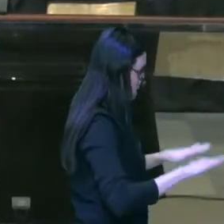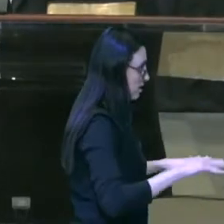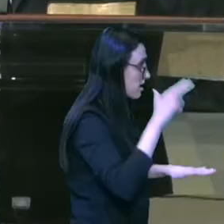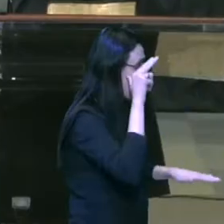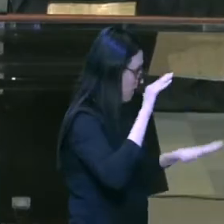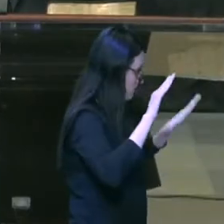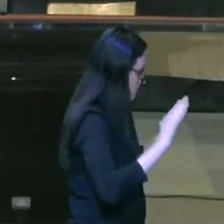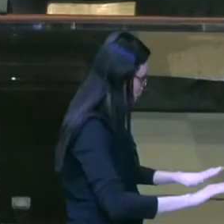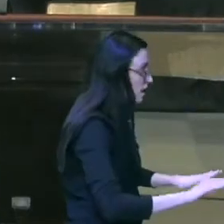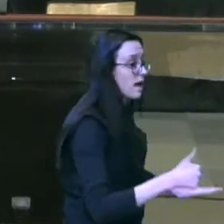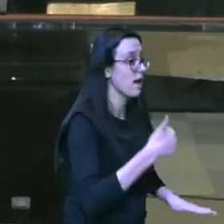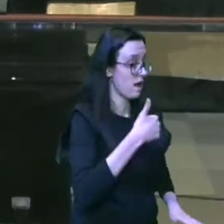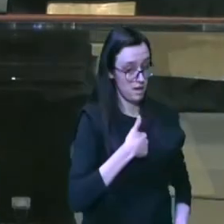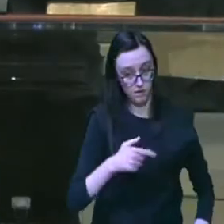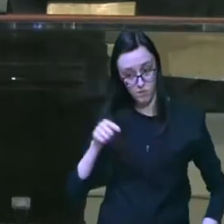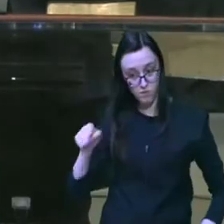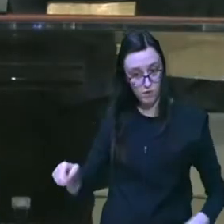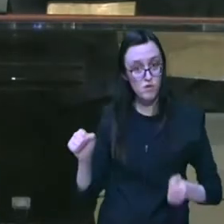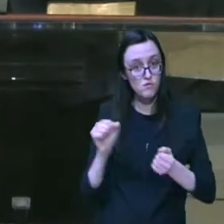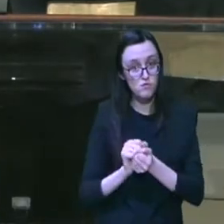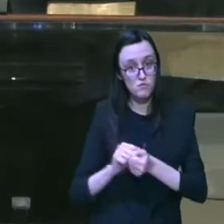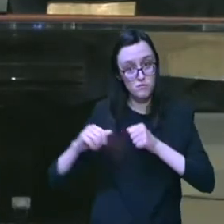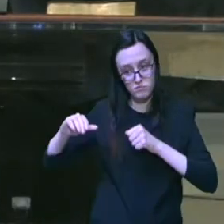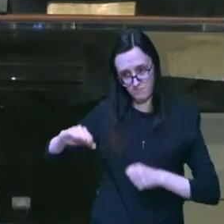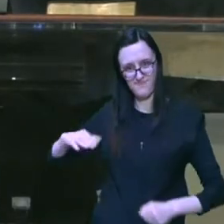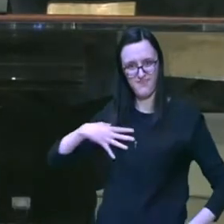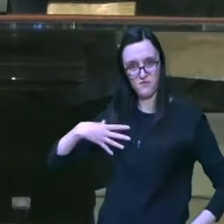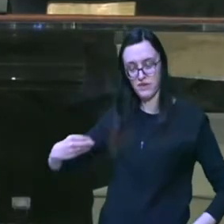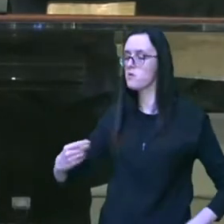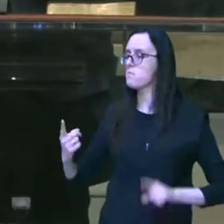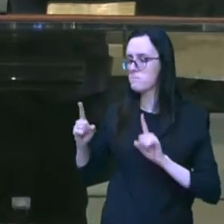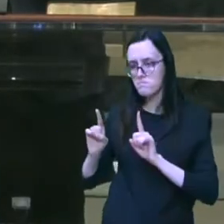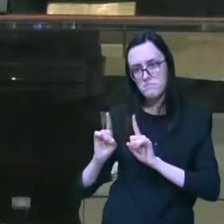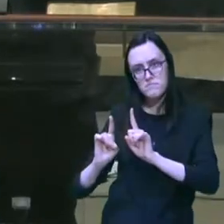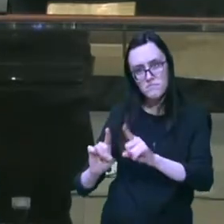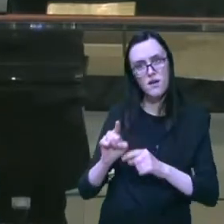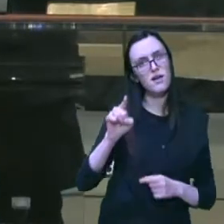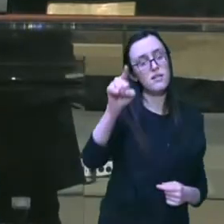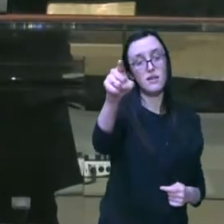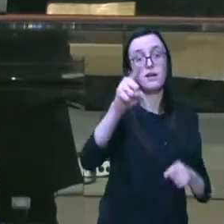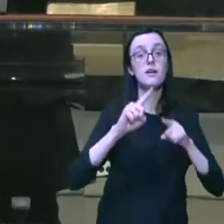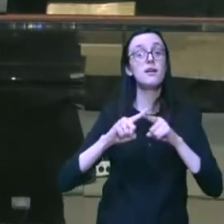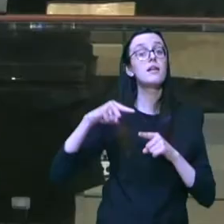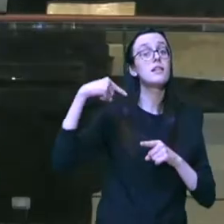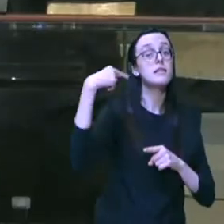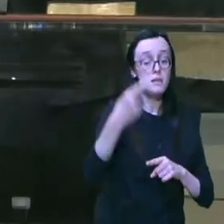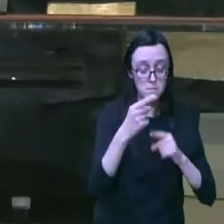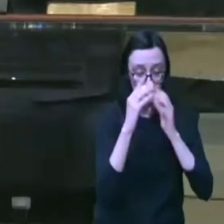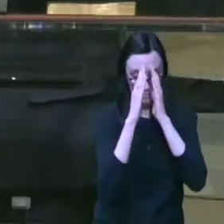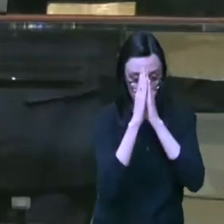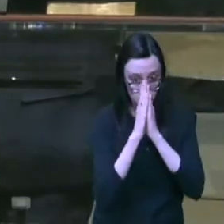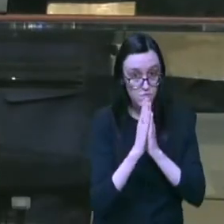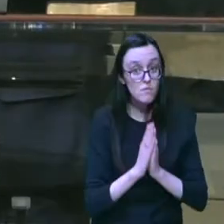jumento enquanto eu e o rapaz vamos até lá depois de adorar